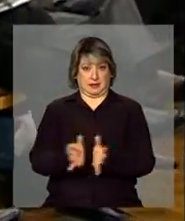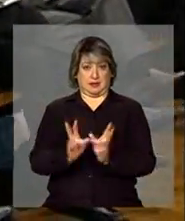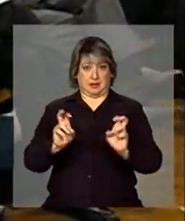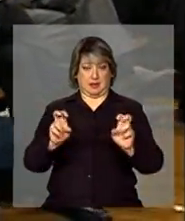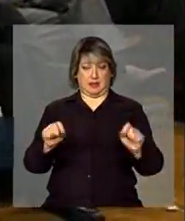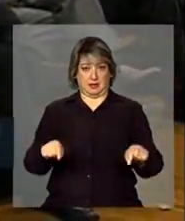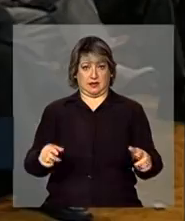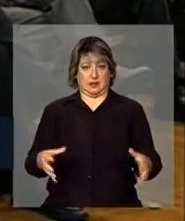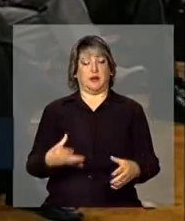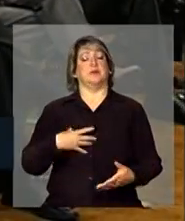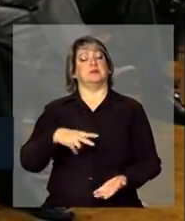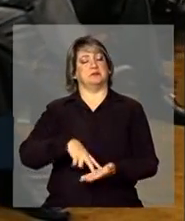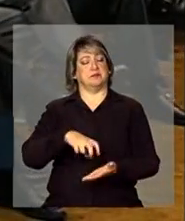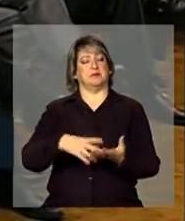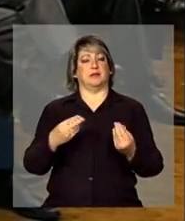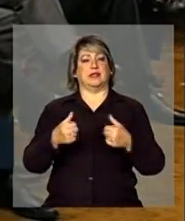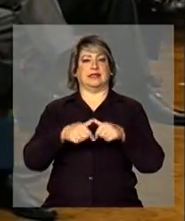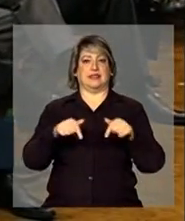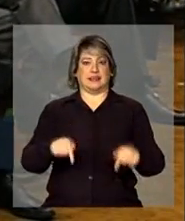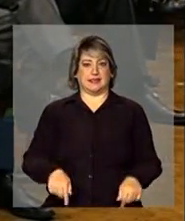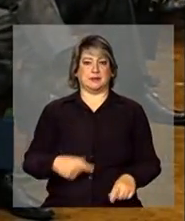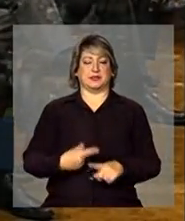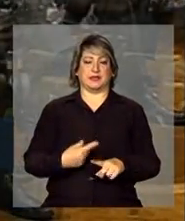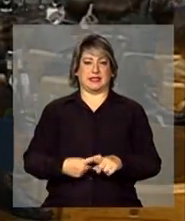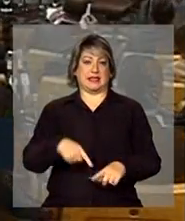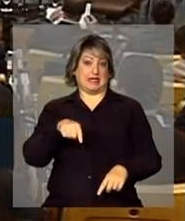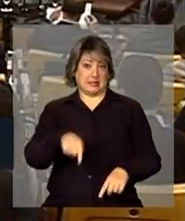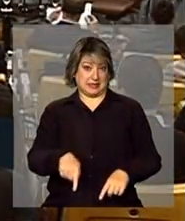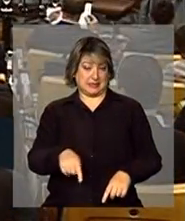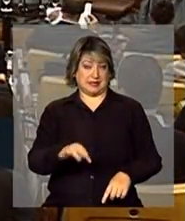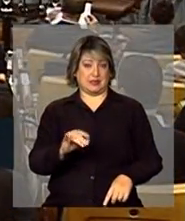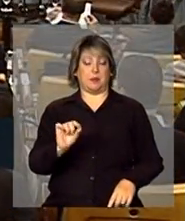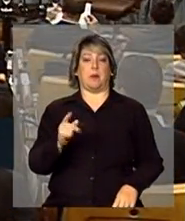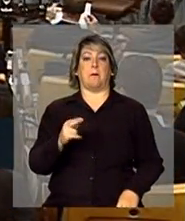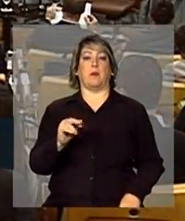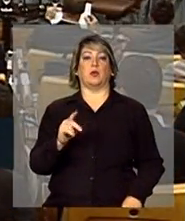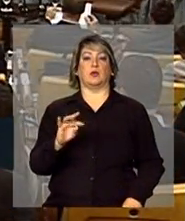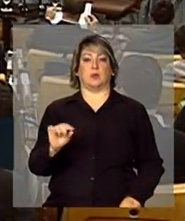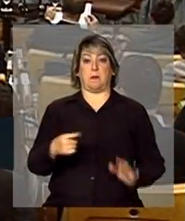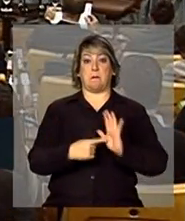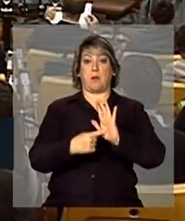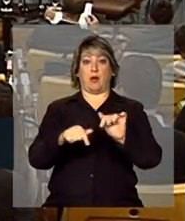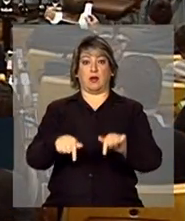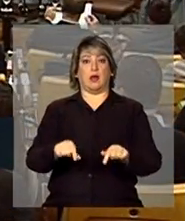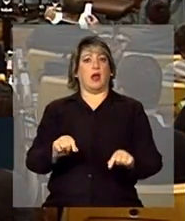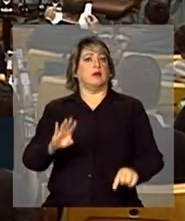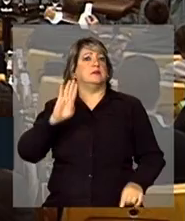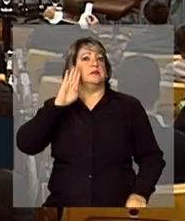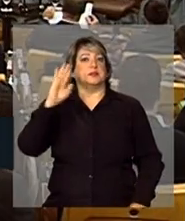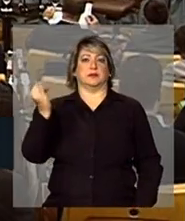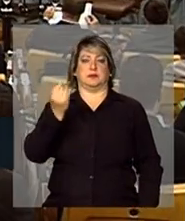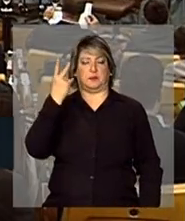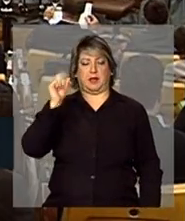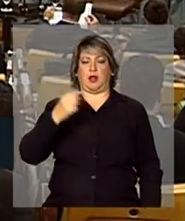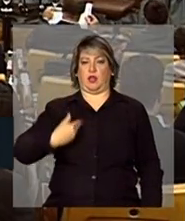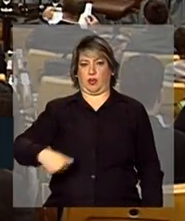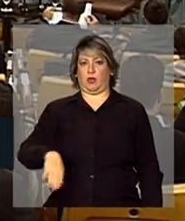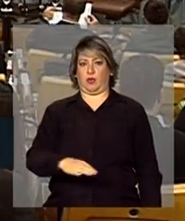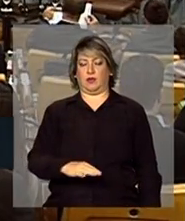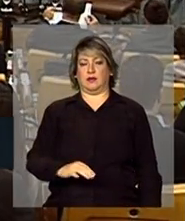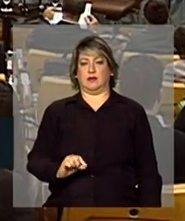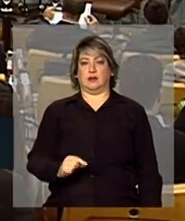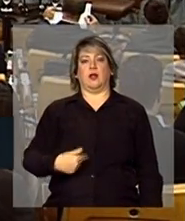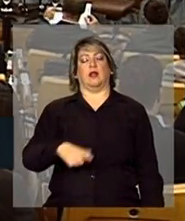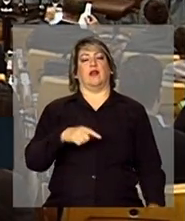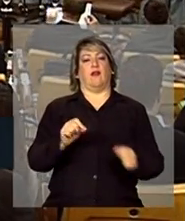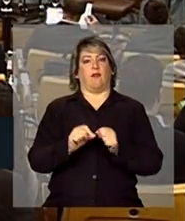tem muita alegria de estar aqui, porque esse tipo de produto que vai ser mostrado aqui é fundamental para a gente. nós temos